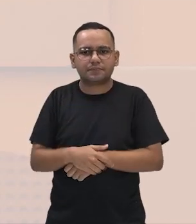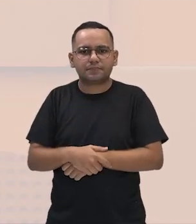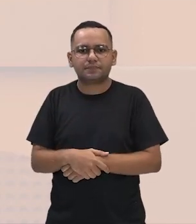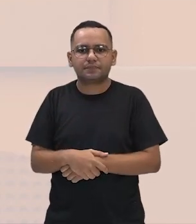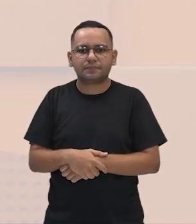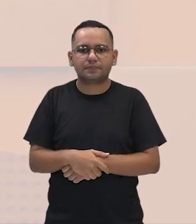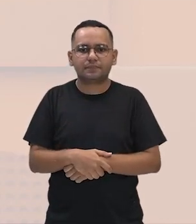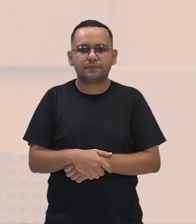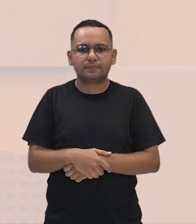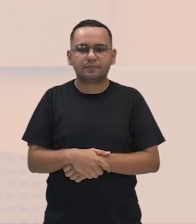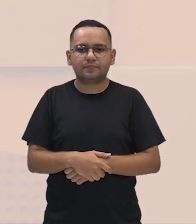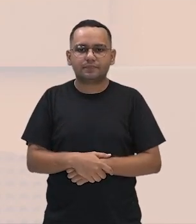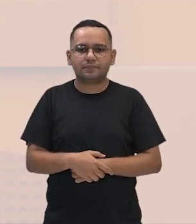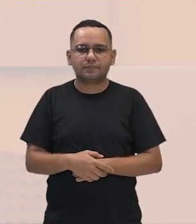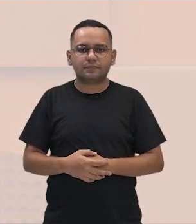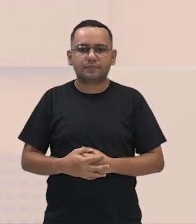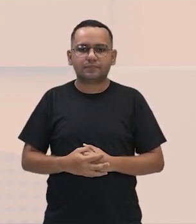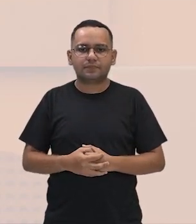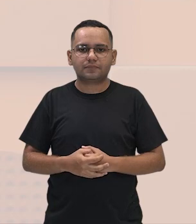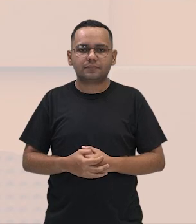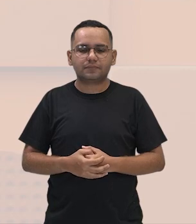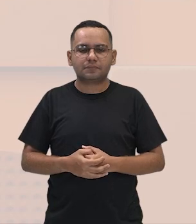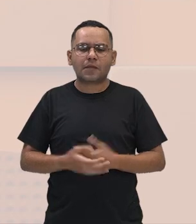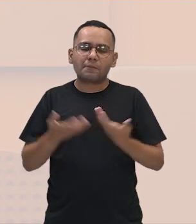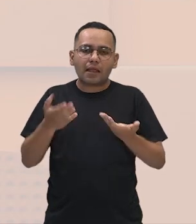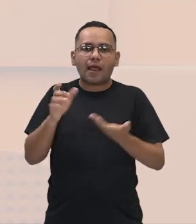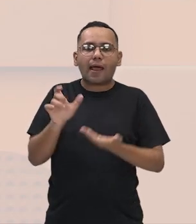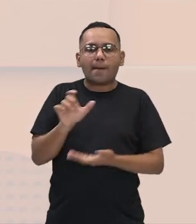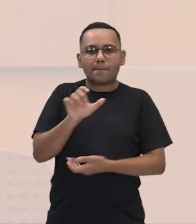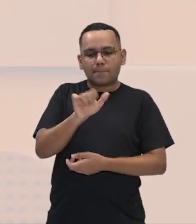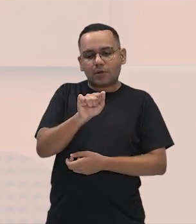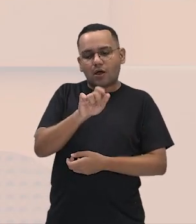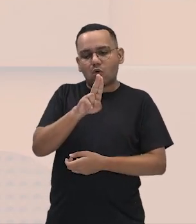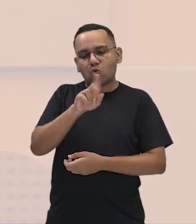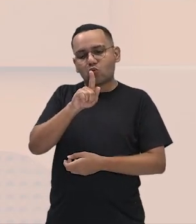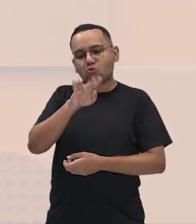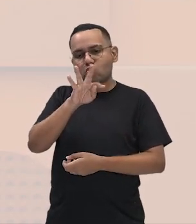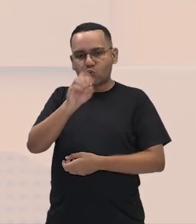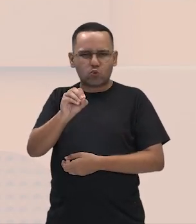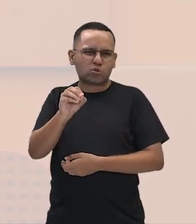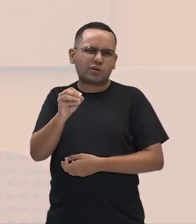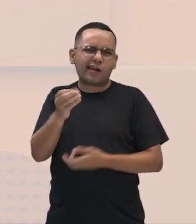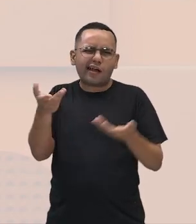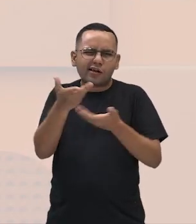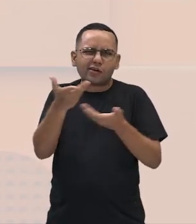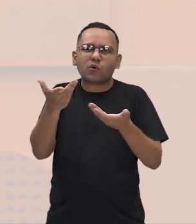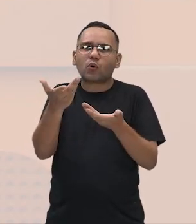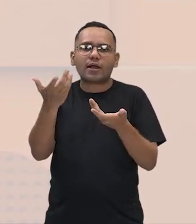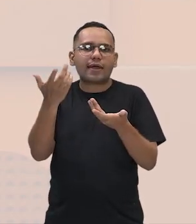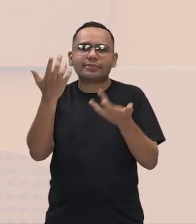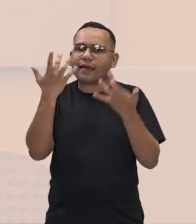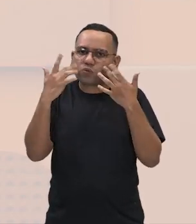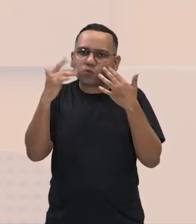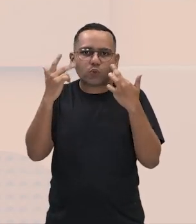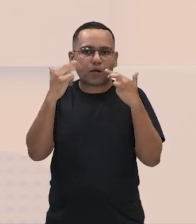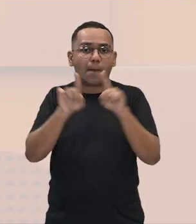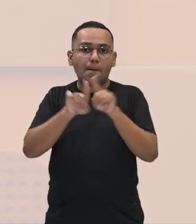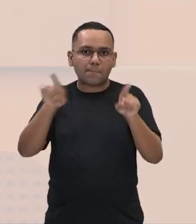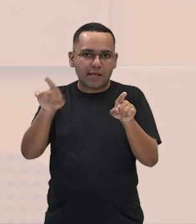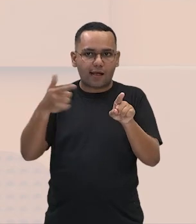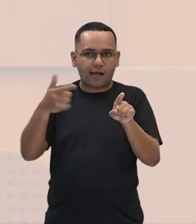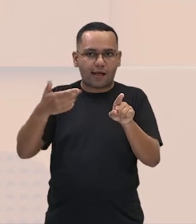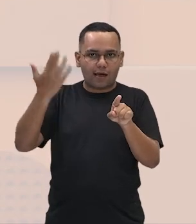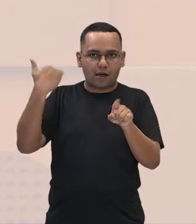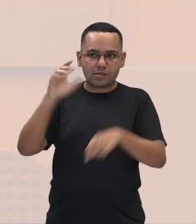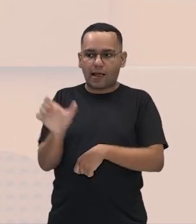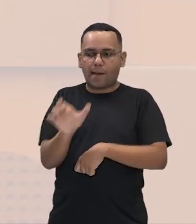palavra comum como Augusto, mas não é o nome próprio, para ele era um título, um título de imperador Augusto, que significa